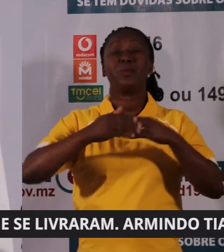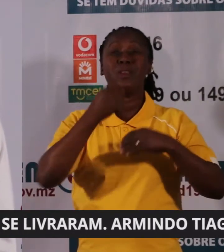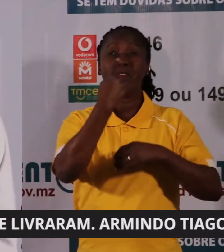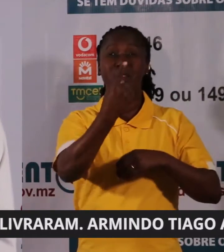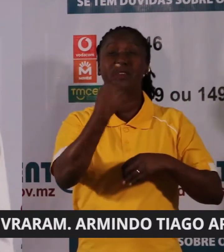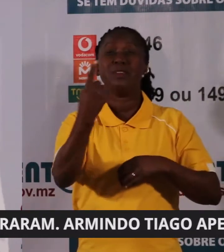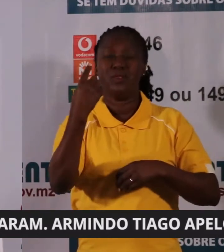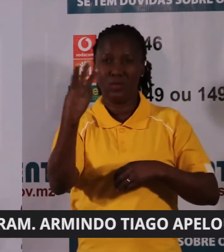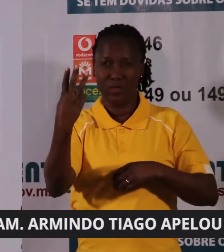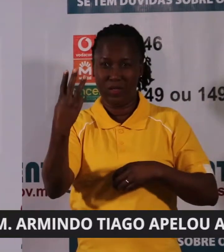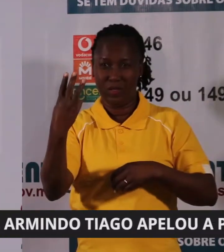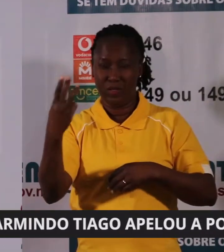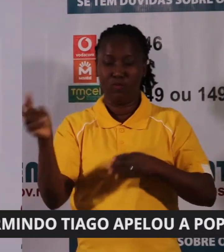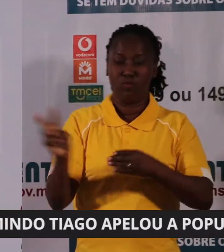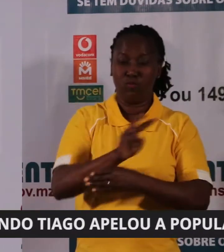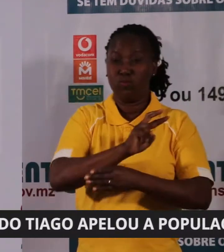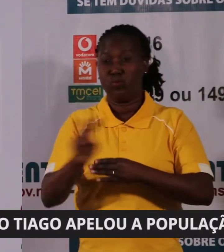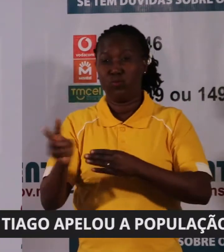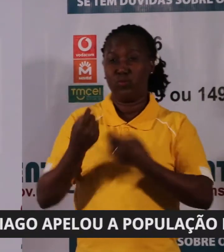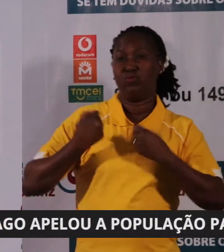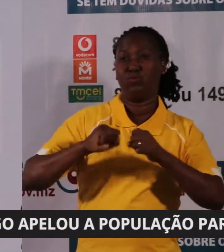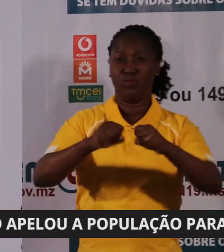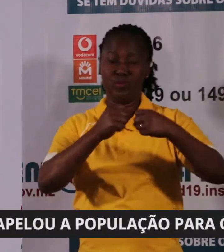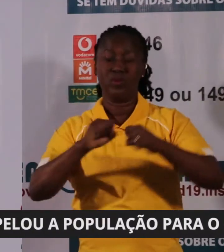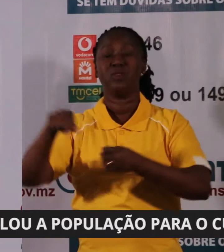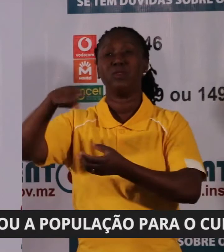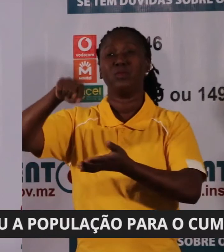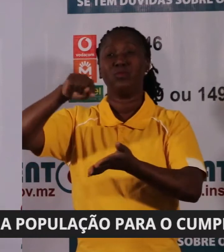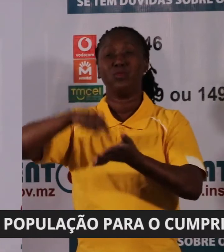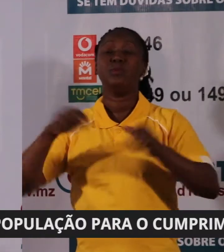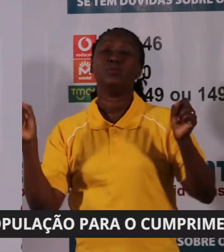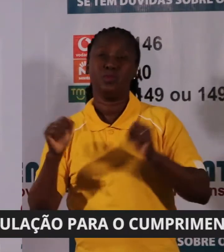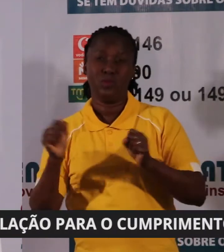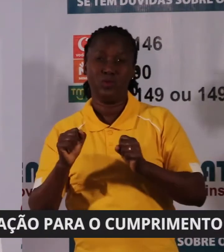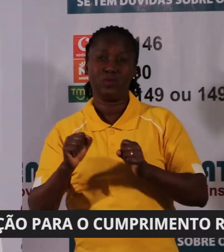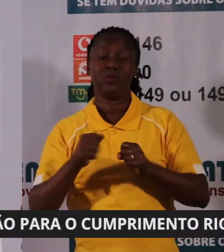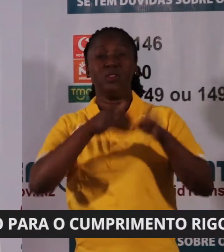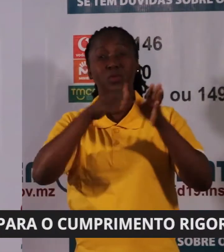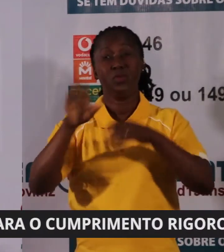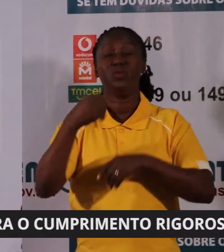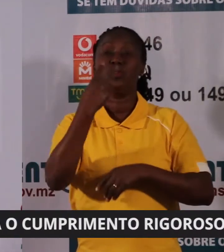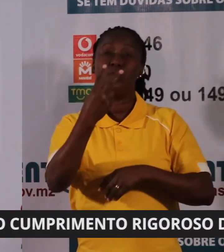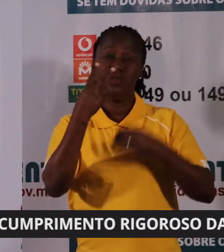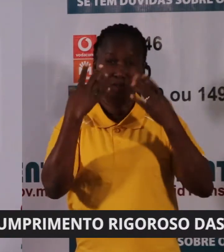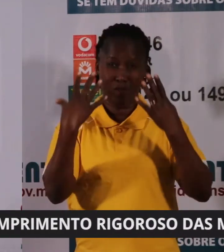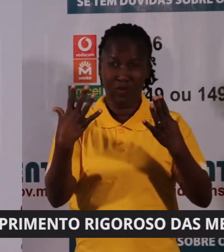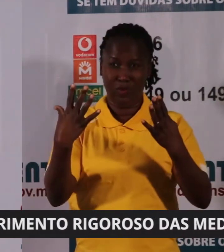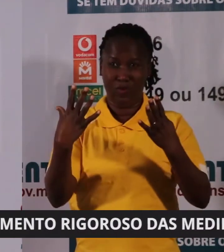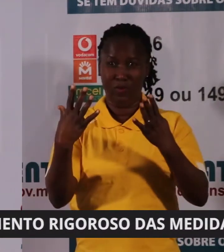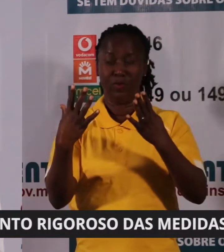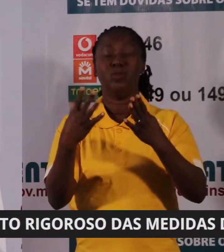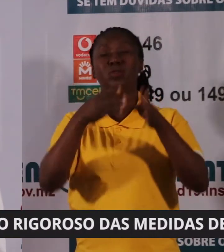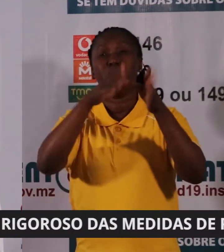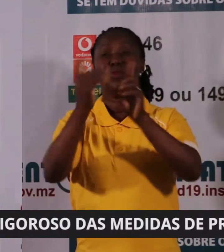vigilância ativa nas unidades sanitárias e 29 resultam do rastreio de contatos